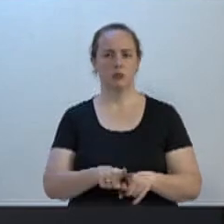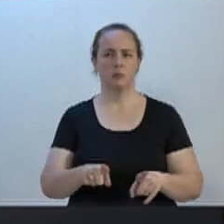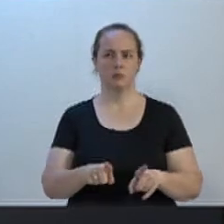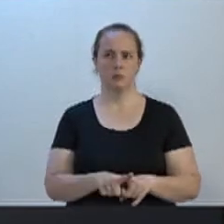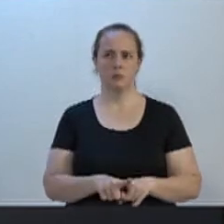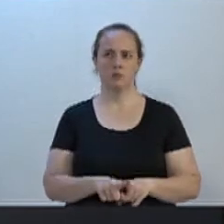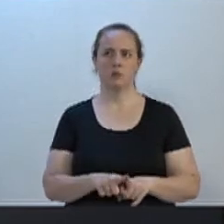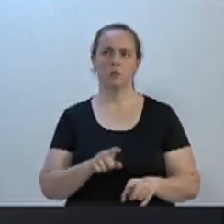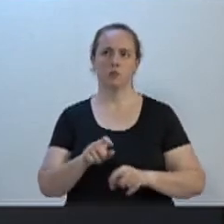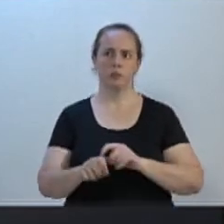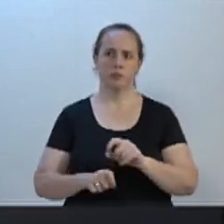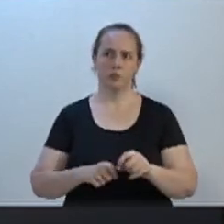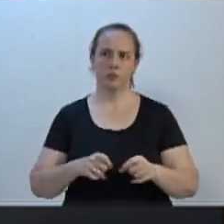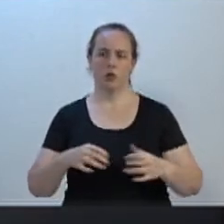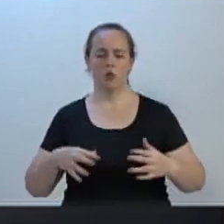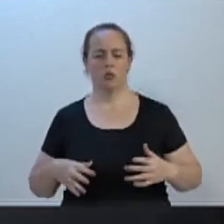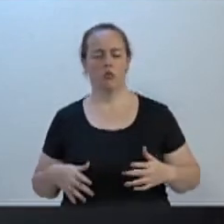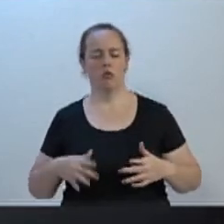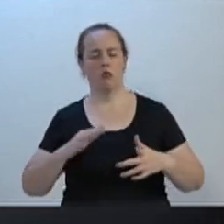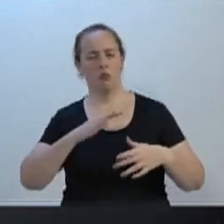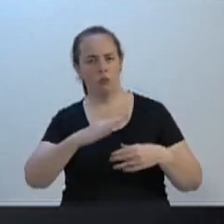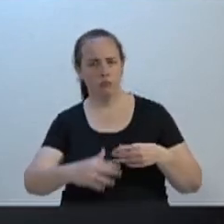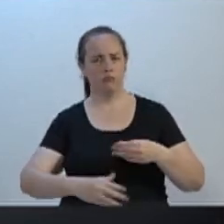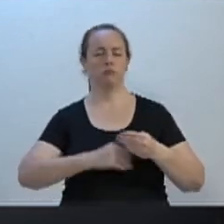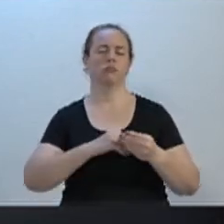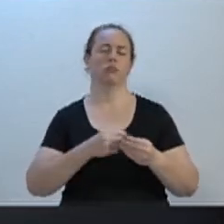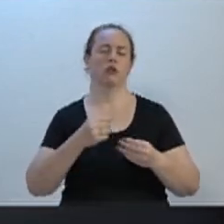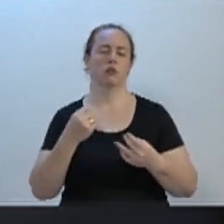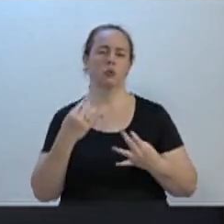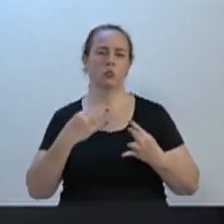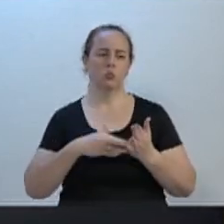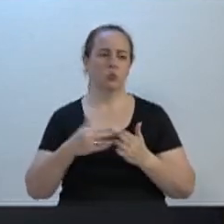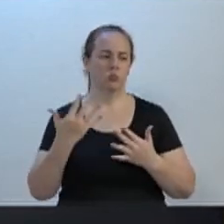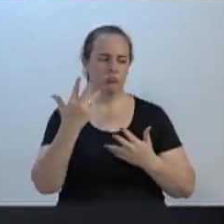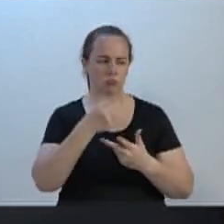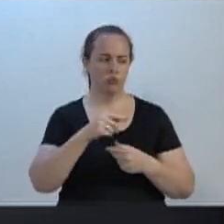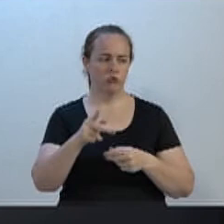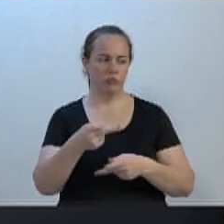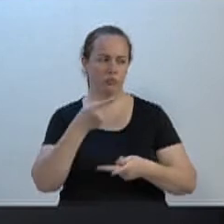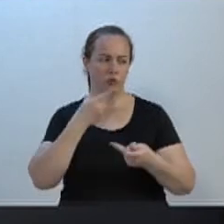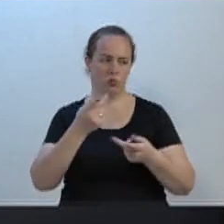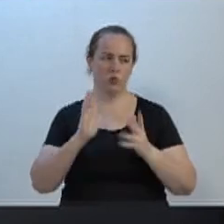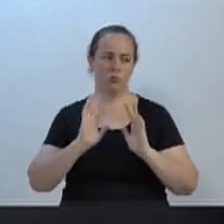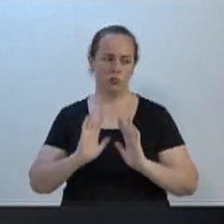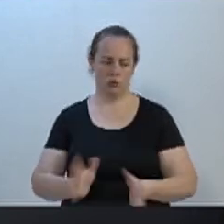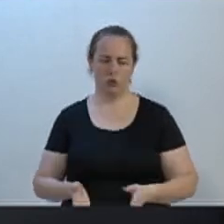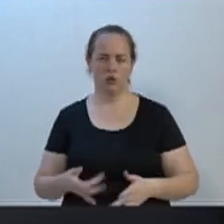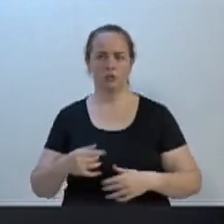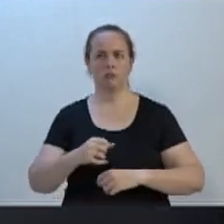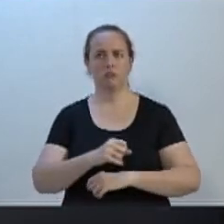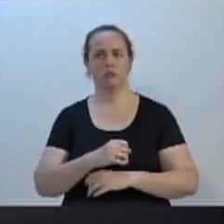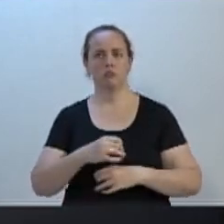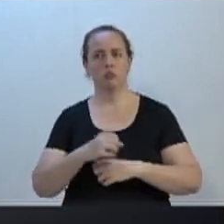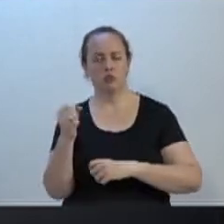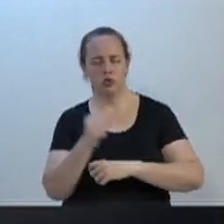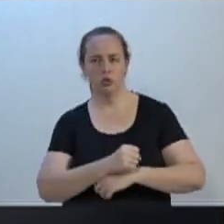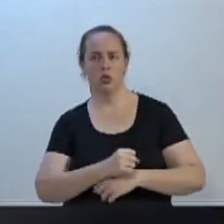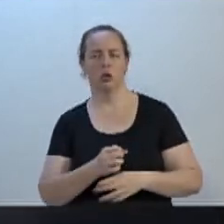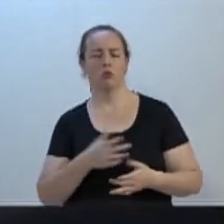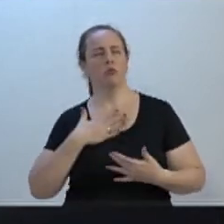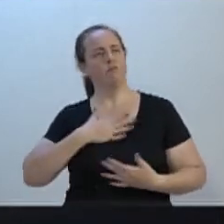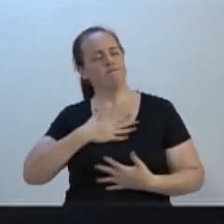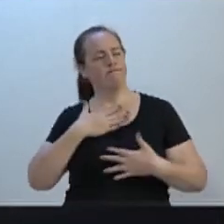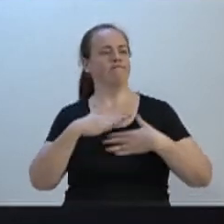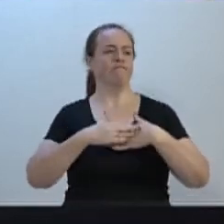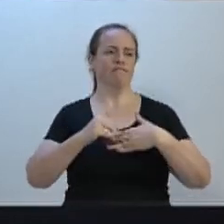somar as palavras que o V. Silêncio já falou a respeito do Beto, da Bela Janela, e manifestar realmente nosso apreço,